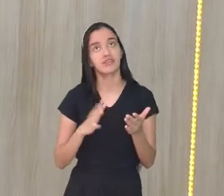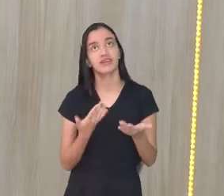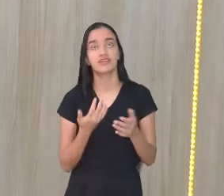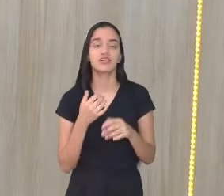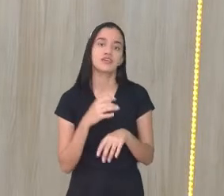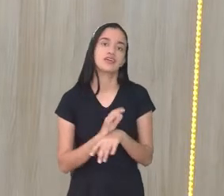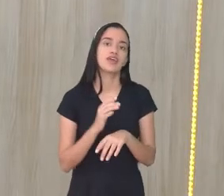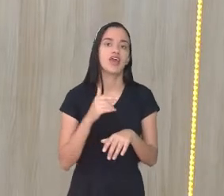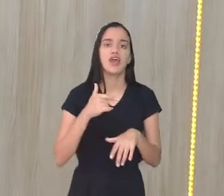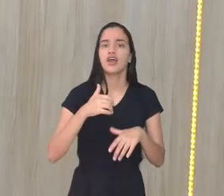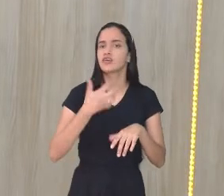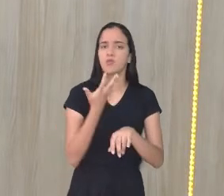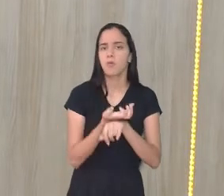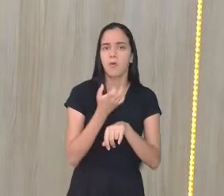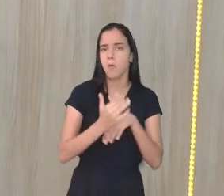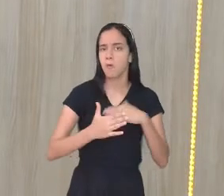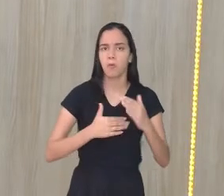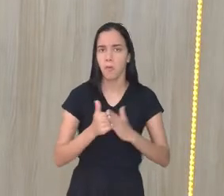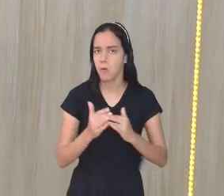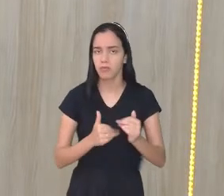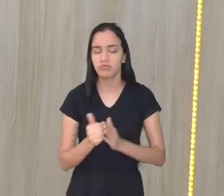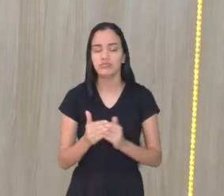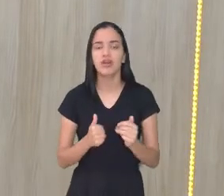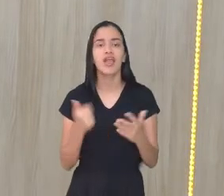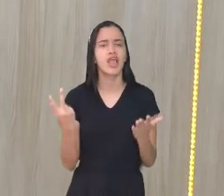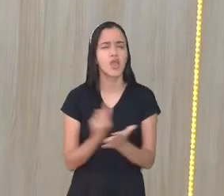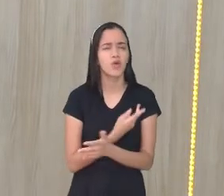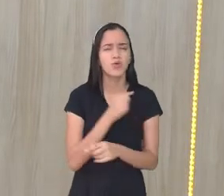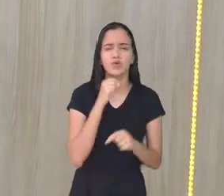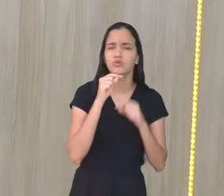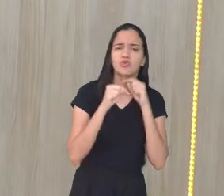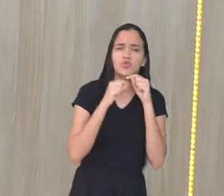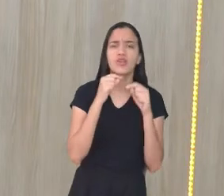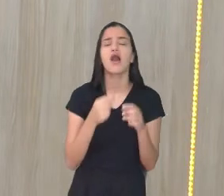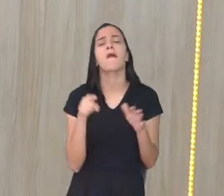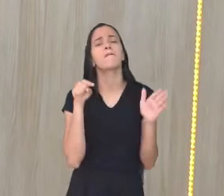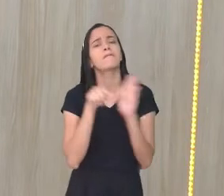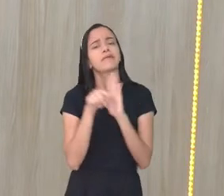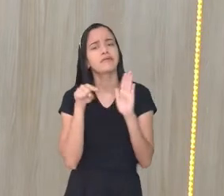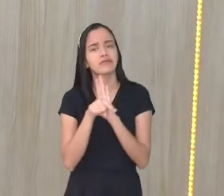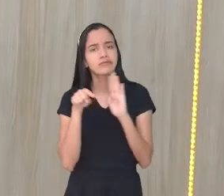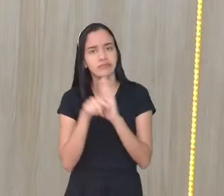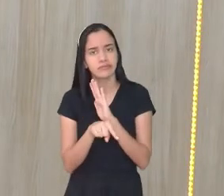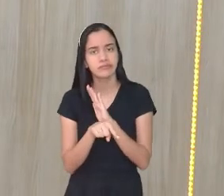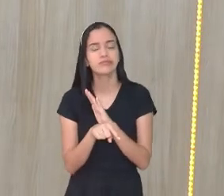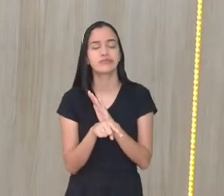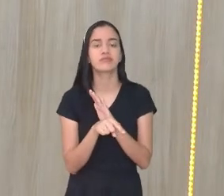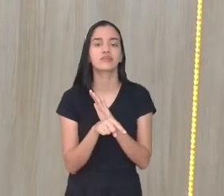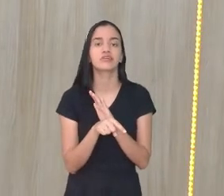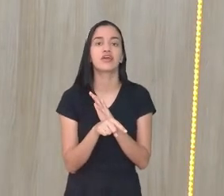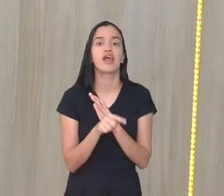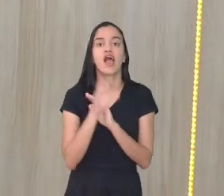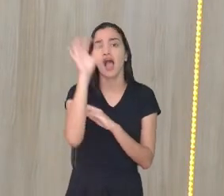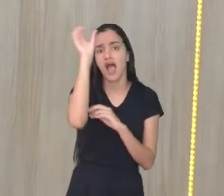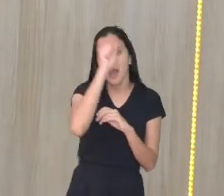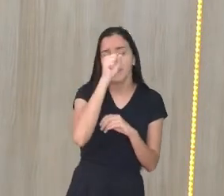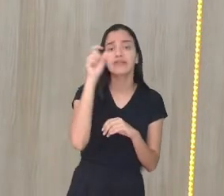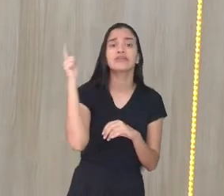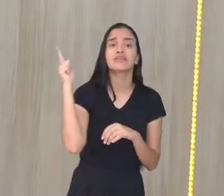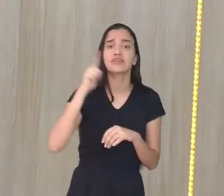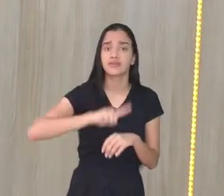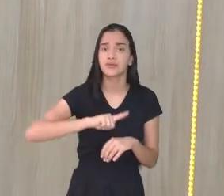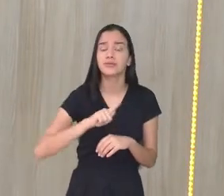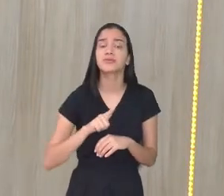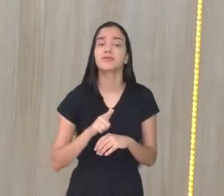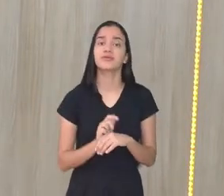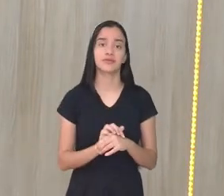ela de qualquer disciplina, faz isso, errou, tem dúvida, pergunta, reaprende. Esse é o